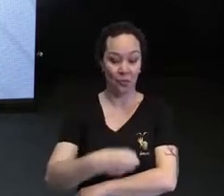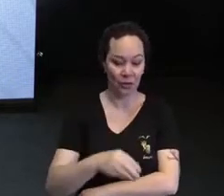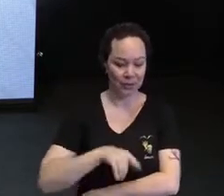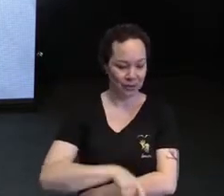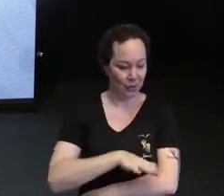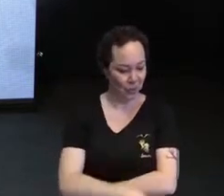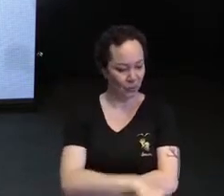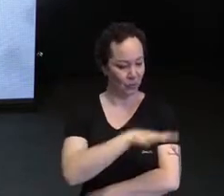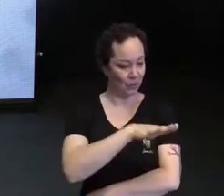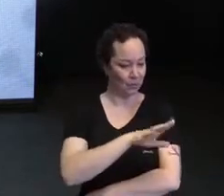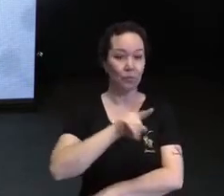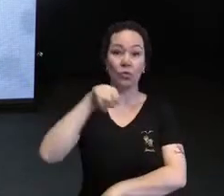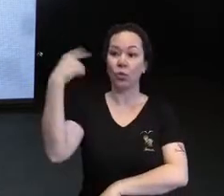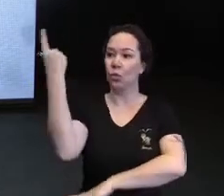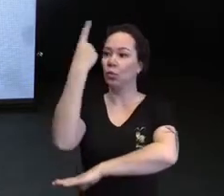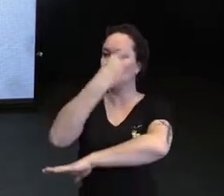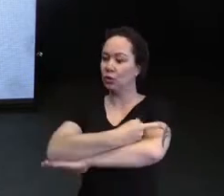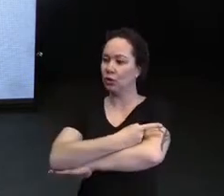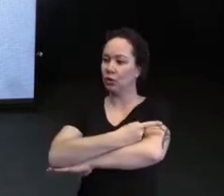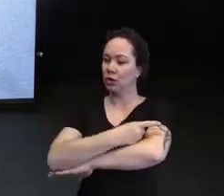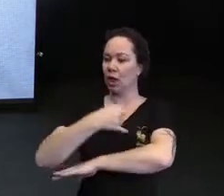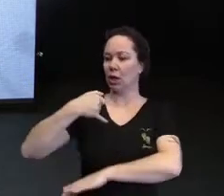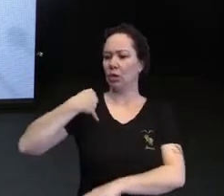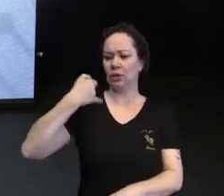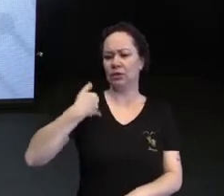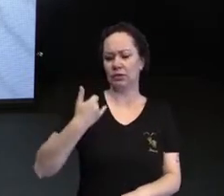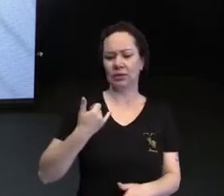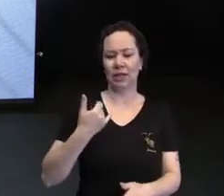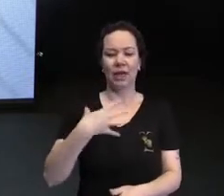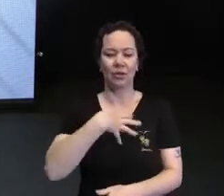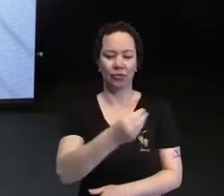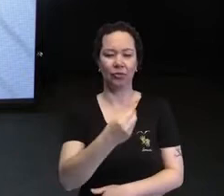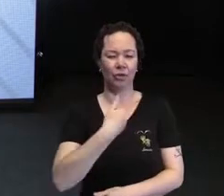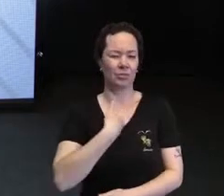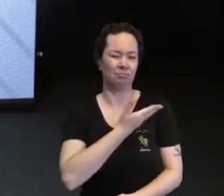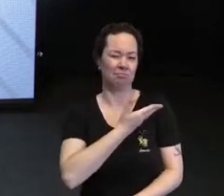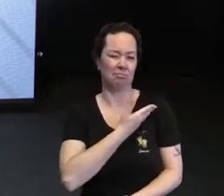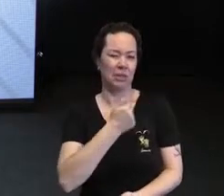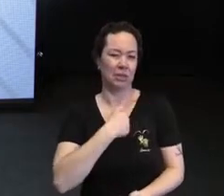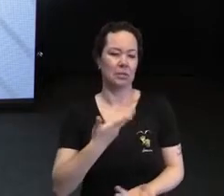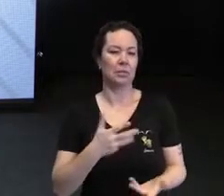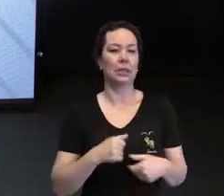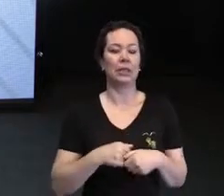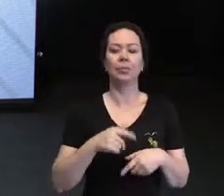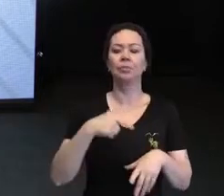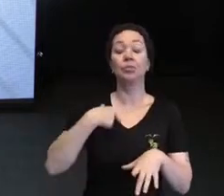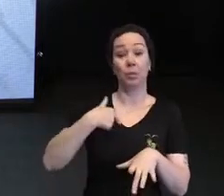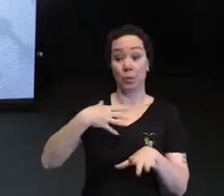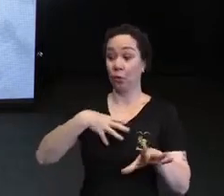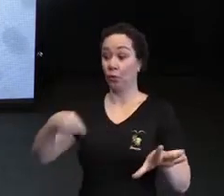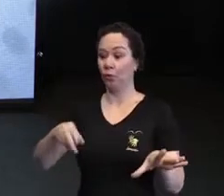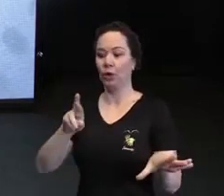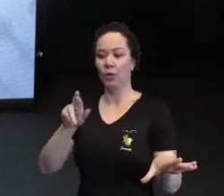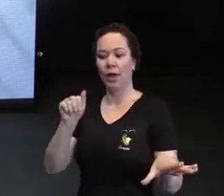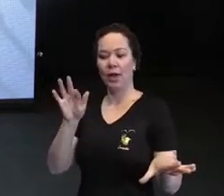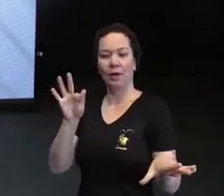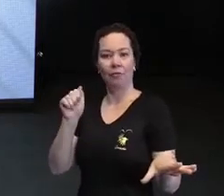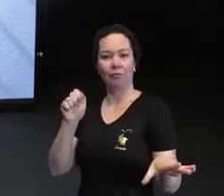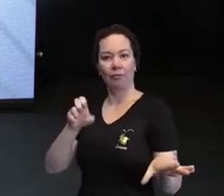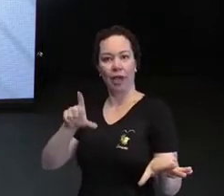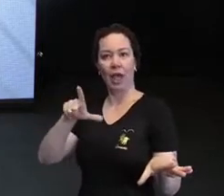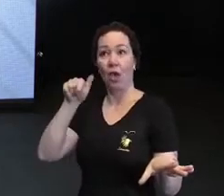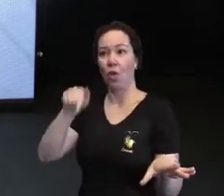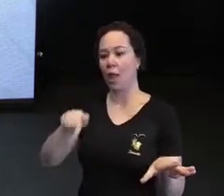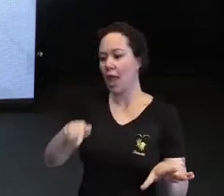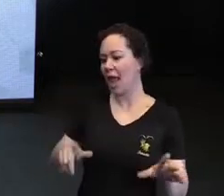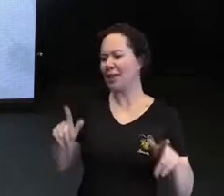no dia seguinte do aniversário de uma filha, de uma grande amiga minha, da qual o Rafael tinha se divertido muito, muito